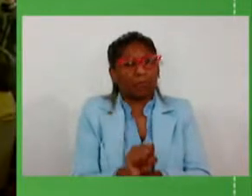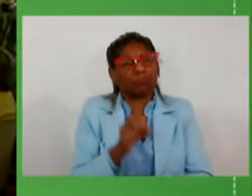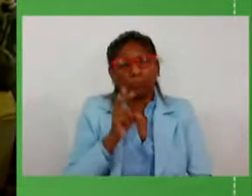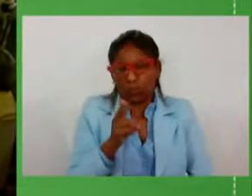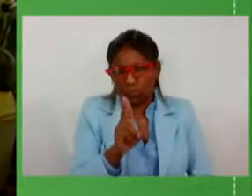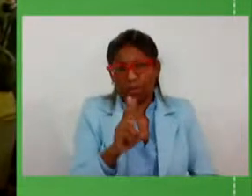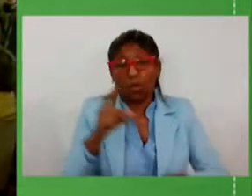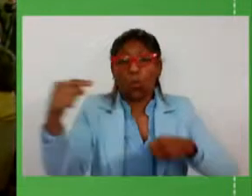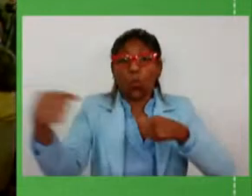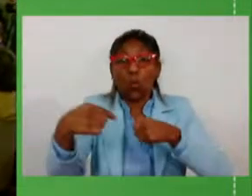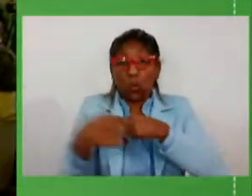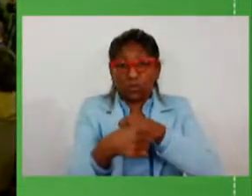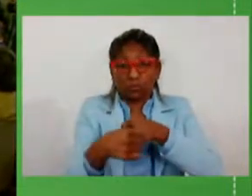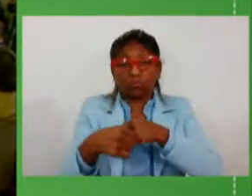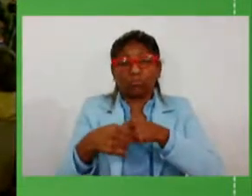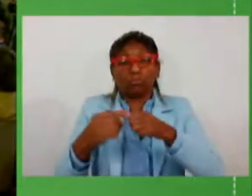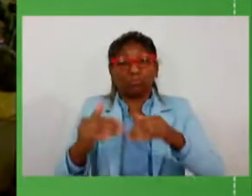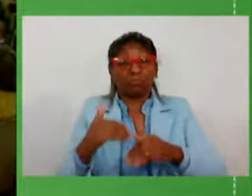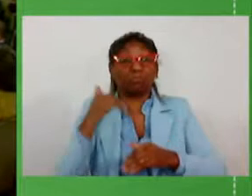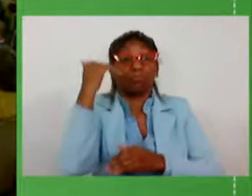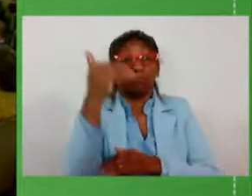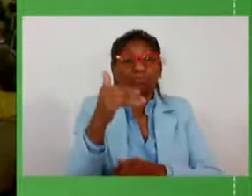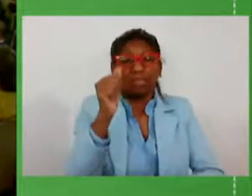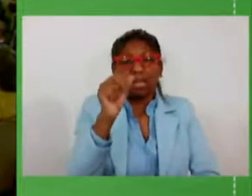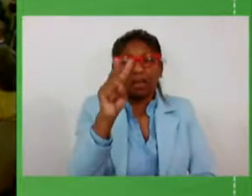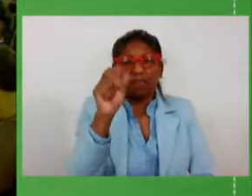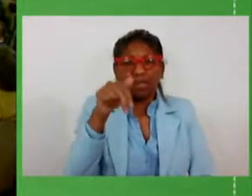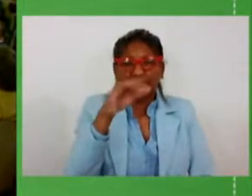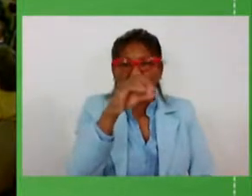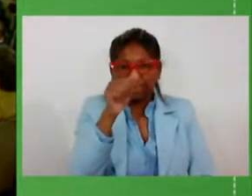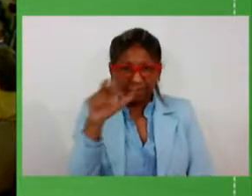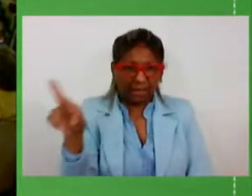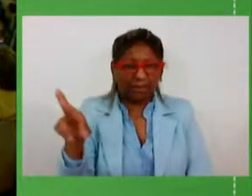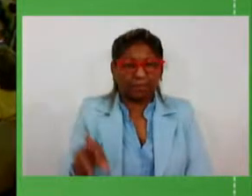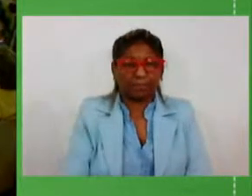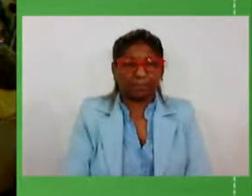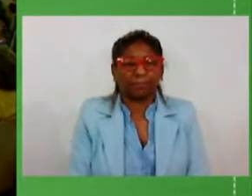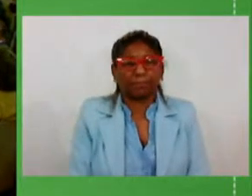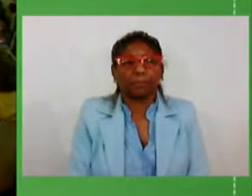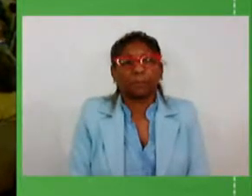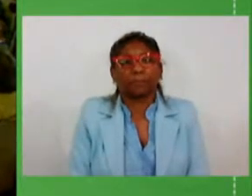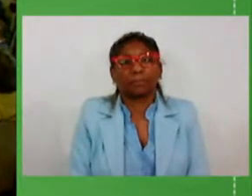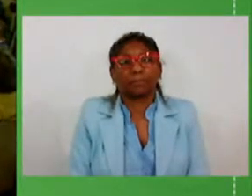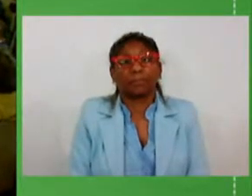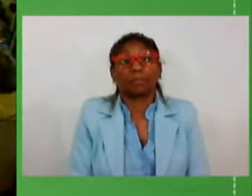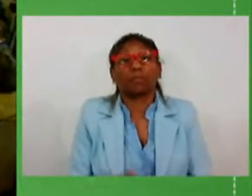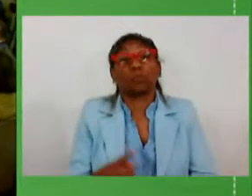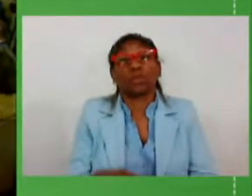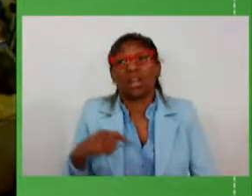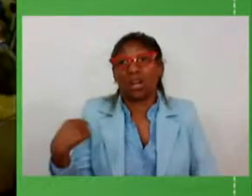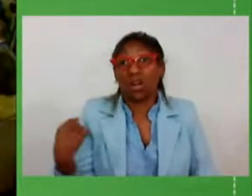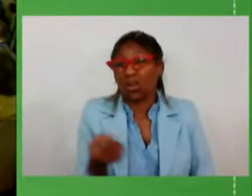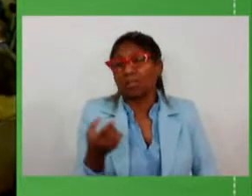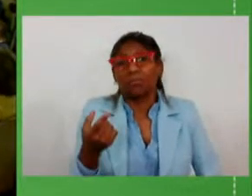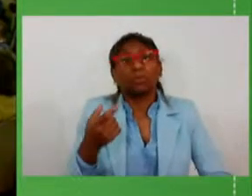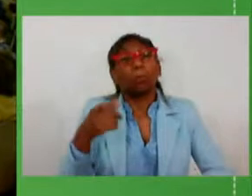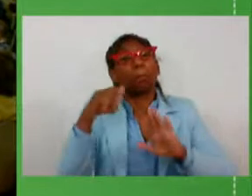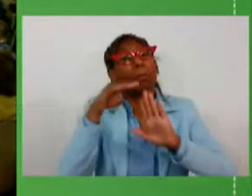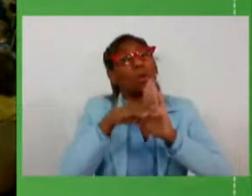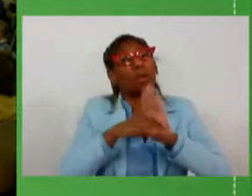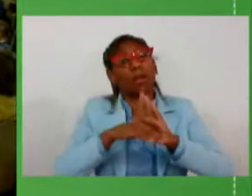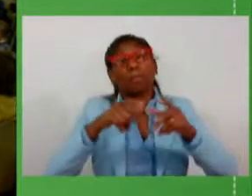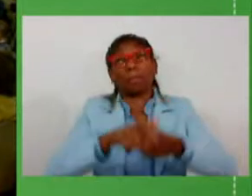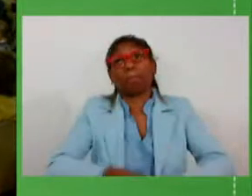avançar aqui na tela por favor é possível porque nós estamos lançando um programa mais amplo aqui